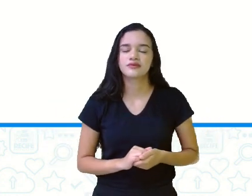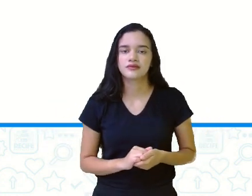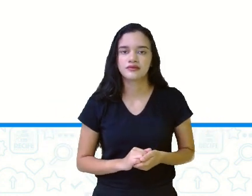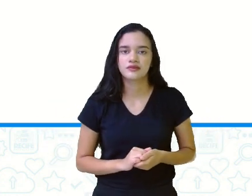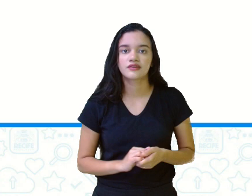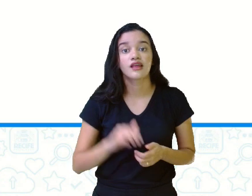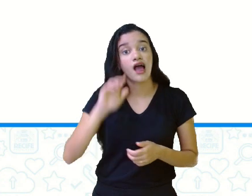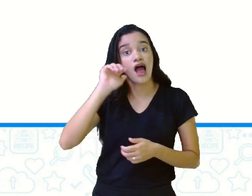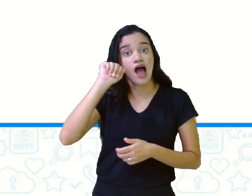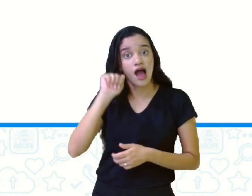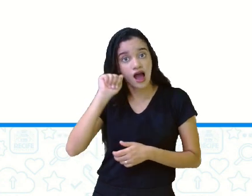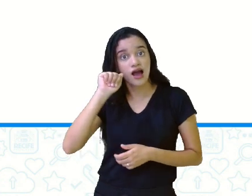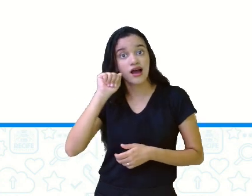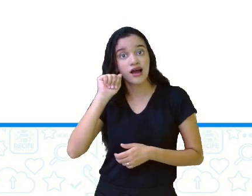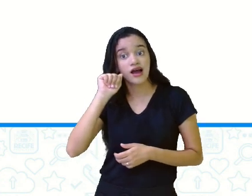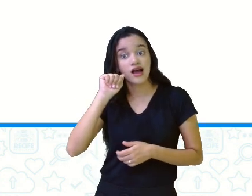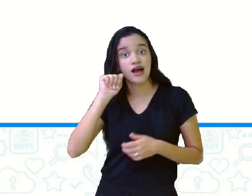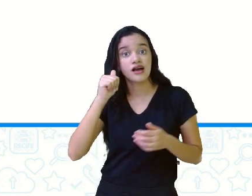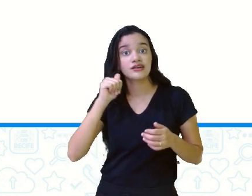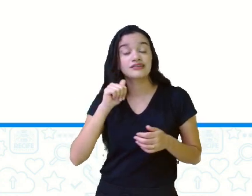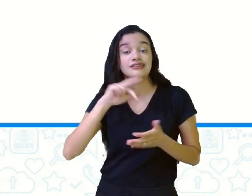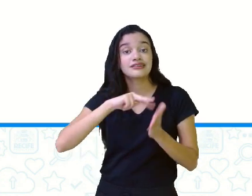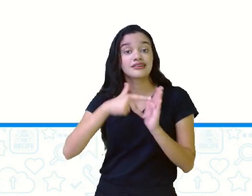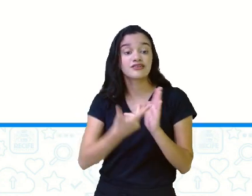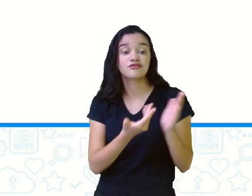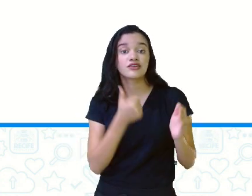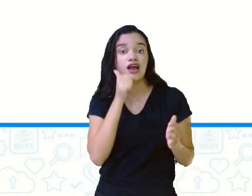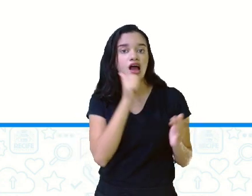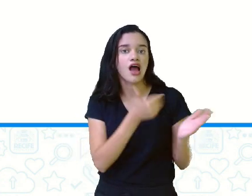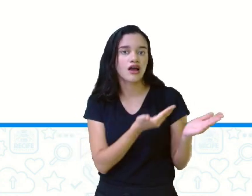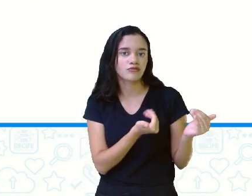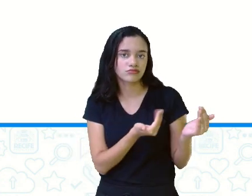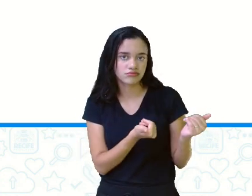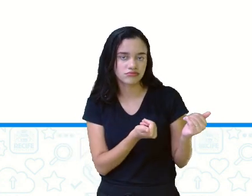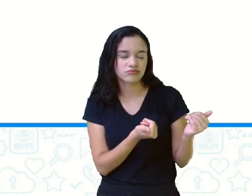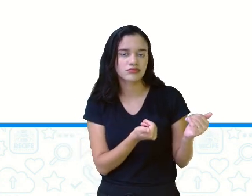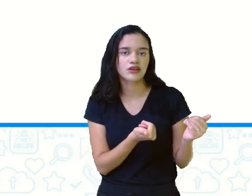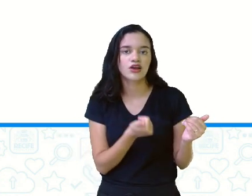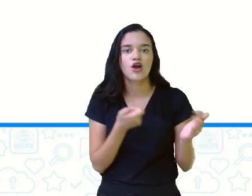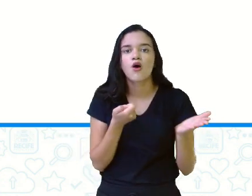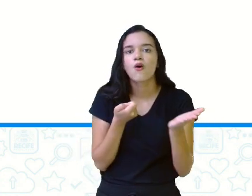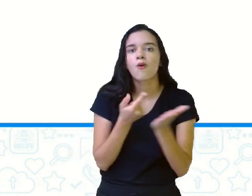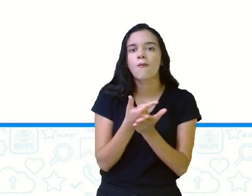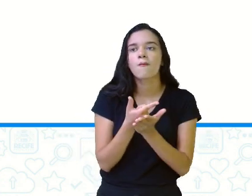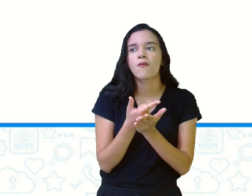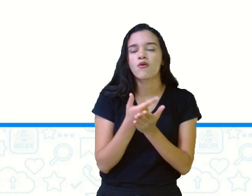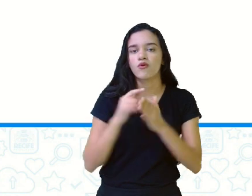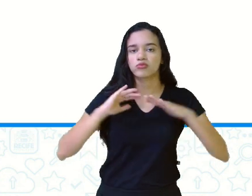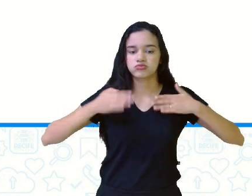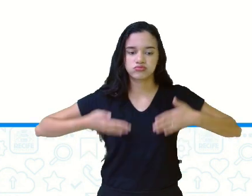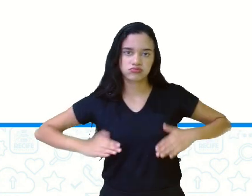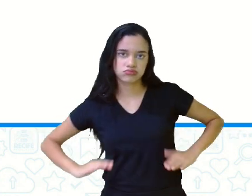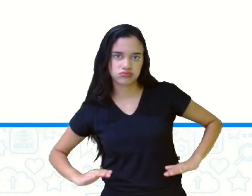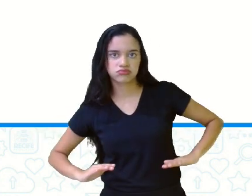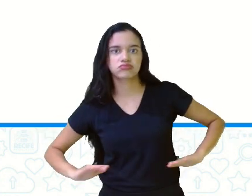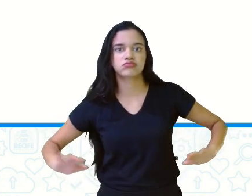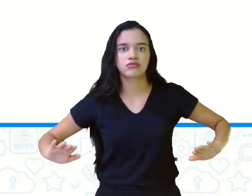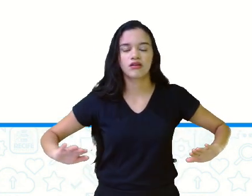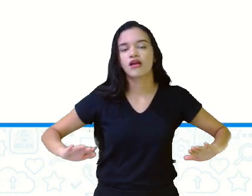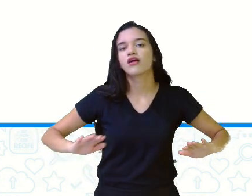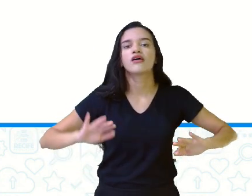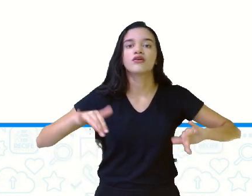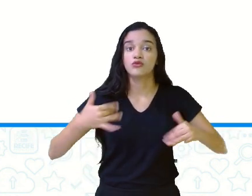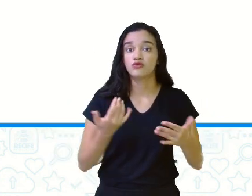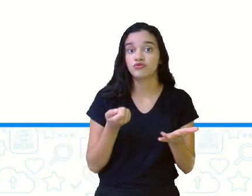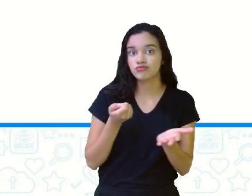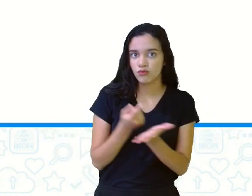A, referindo-se a jovem senhora, comprou um lindo vestido. A, artigo definido, um